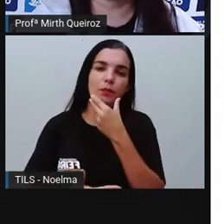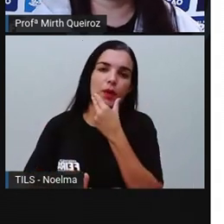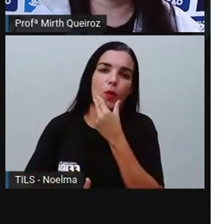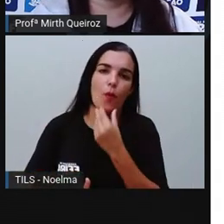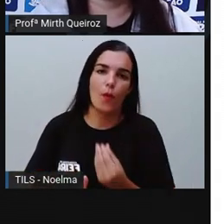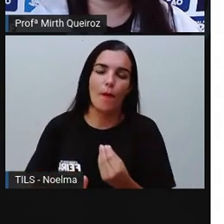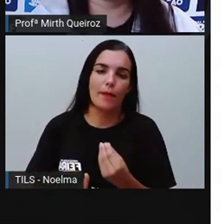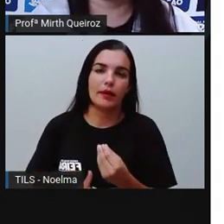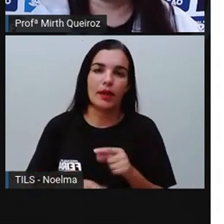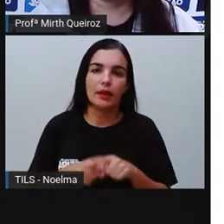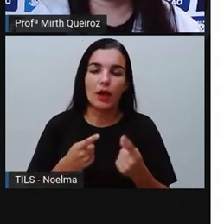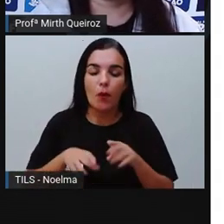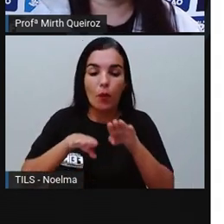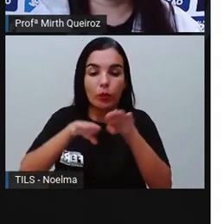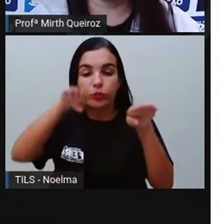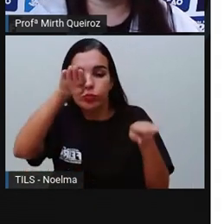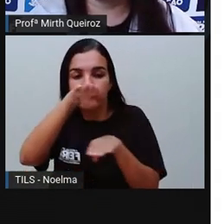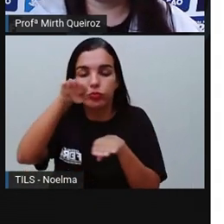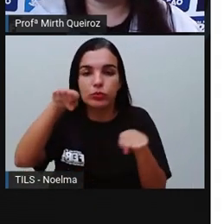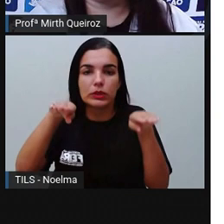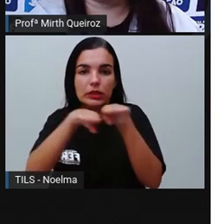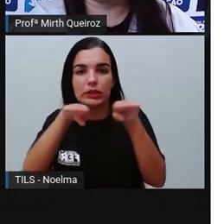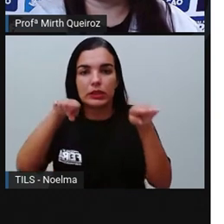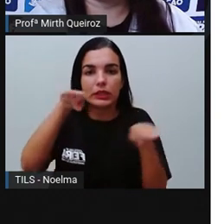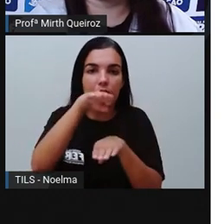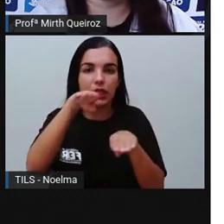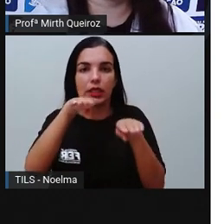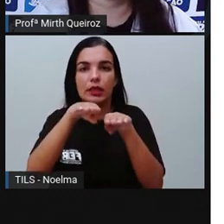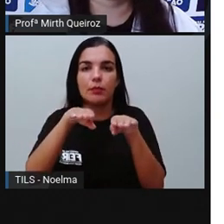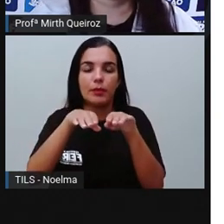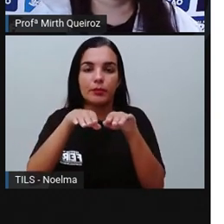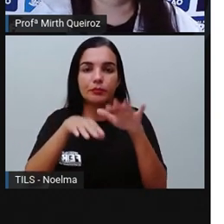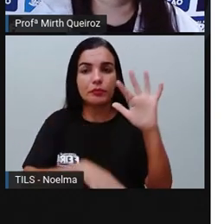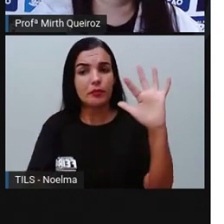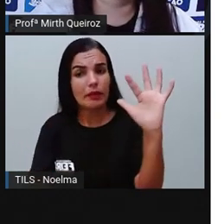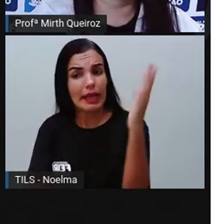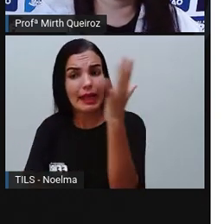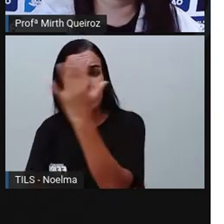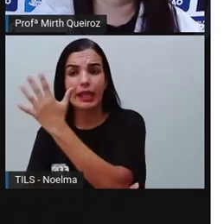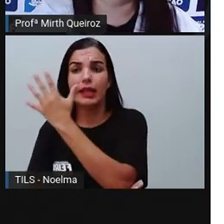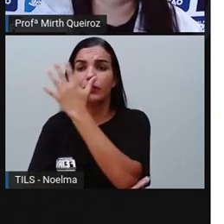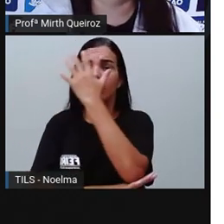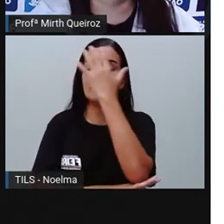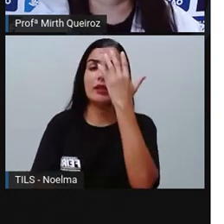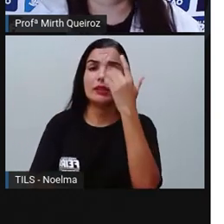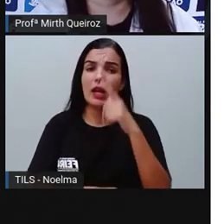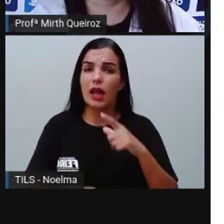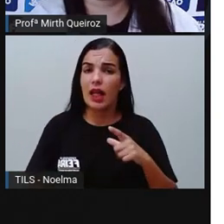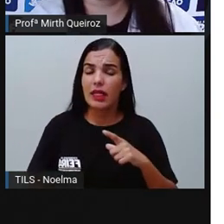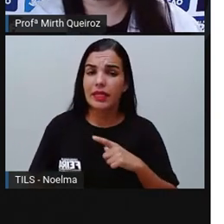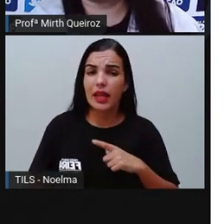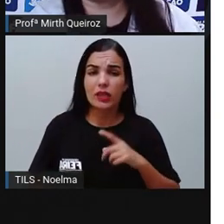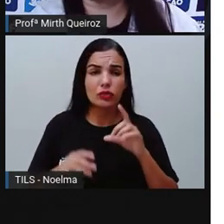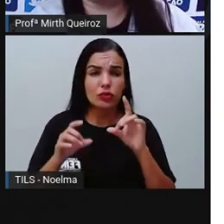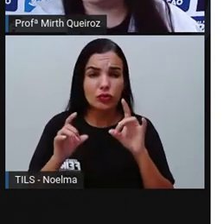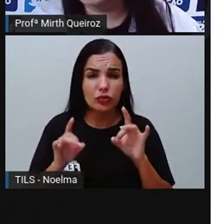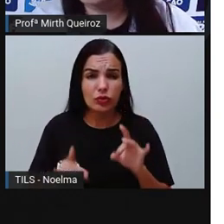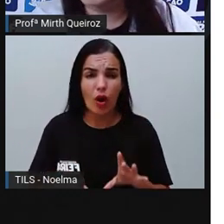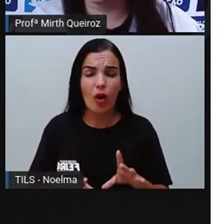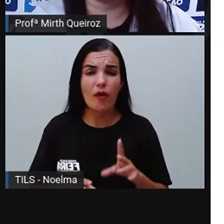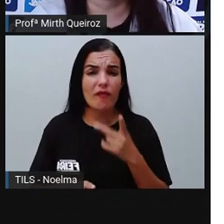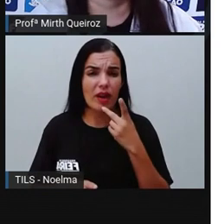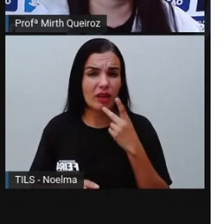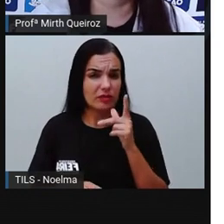desequilíbrio ecológico, ele acontece não somente em relação às nossas matas, à nossa